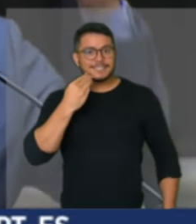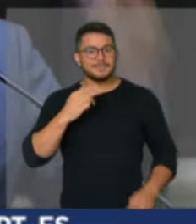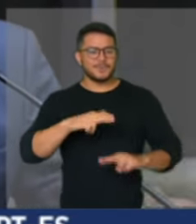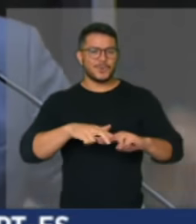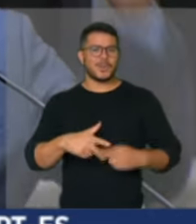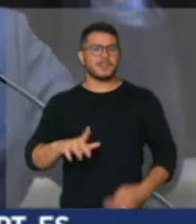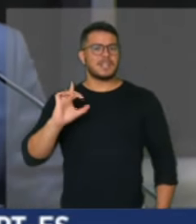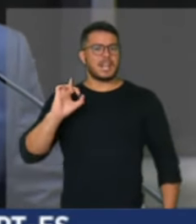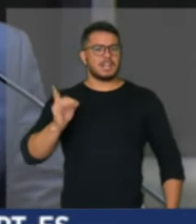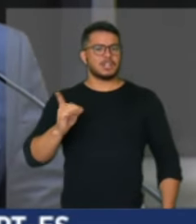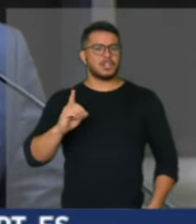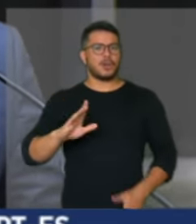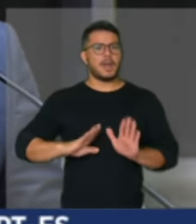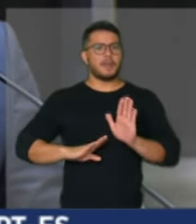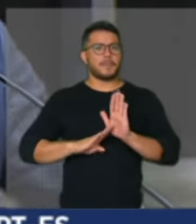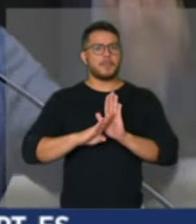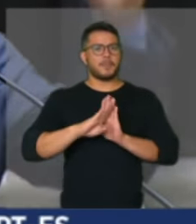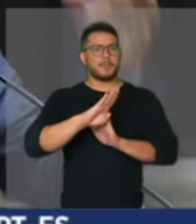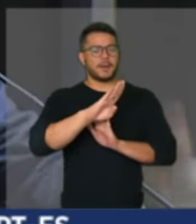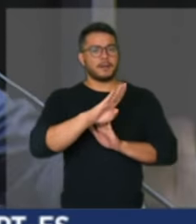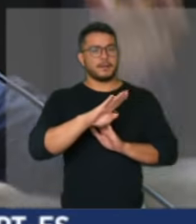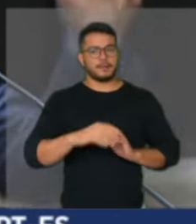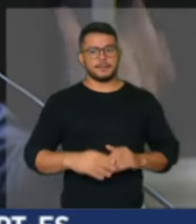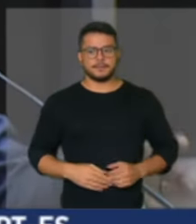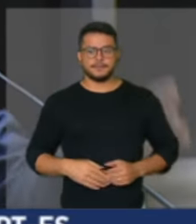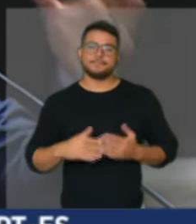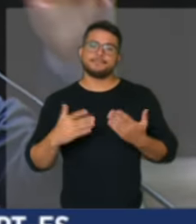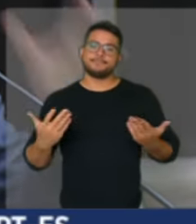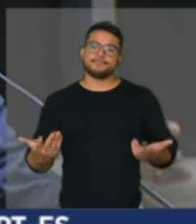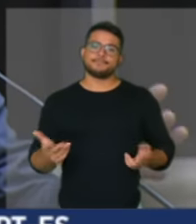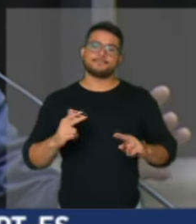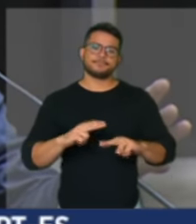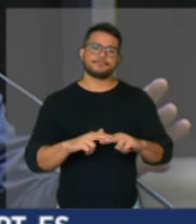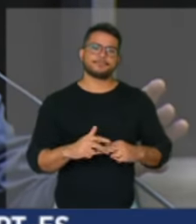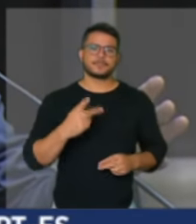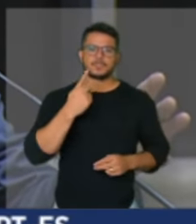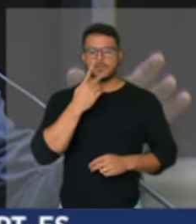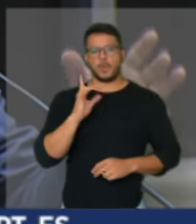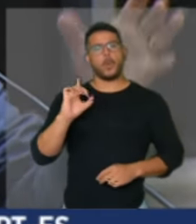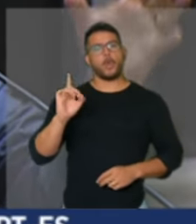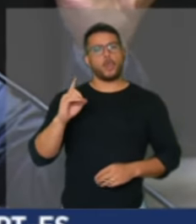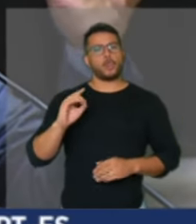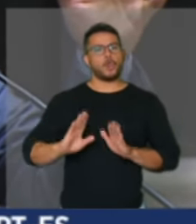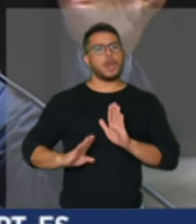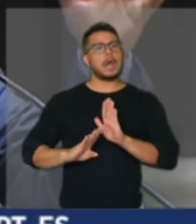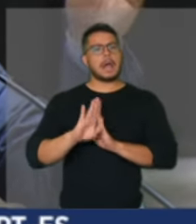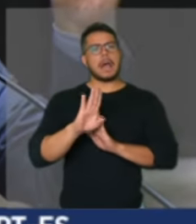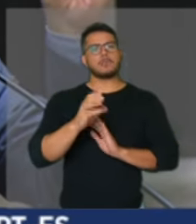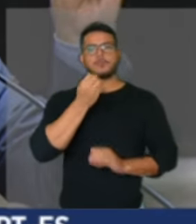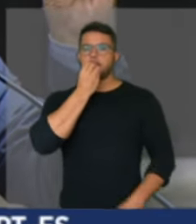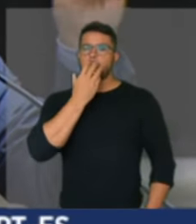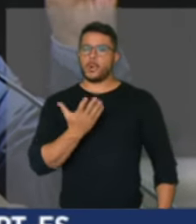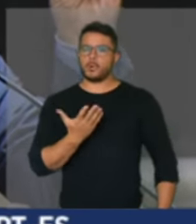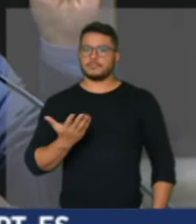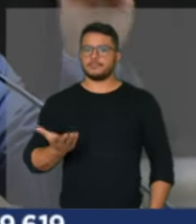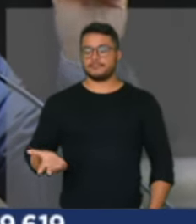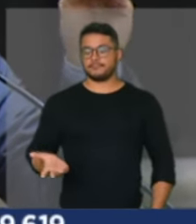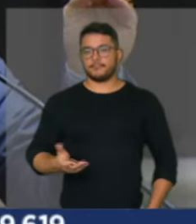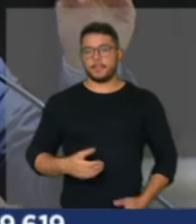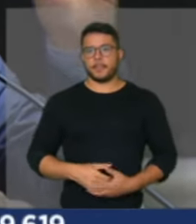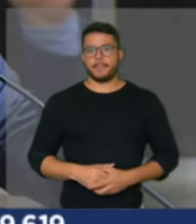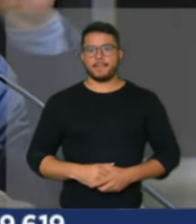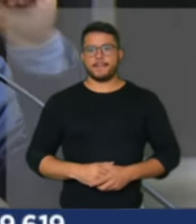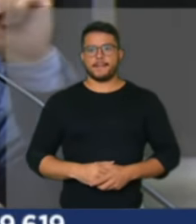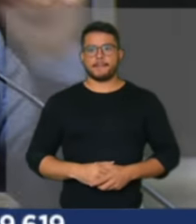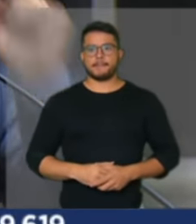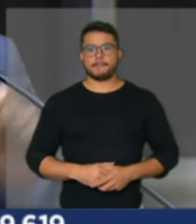é por isso que ele diz que o dólar alto é bom peço seu presidente para concluir mais 30 segundos